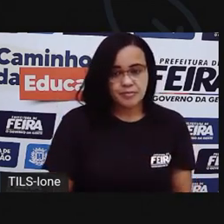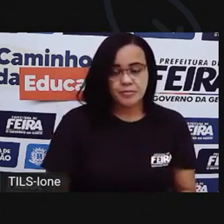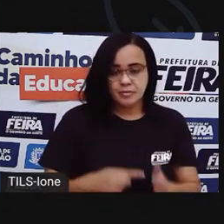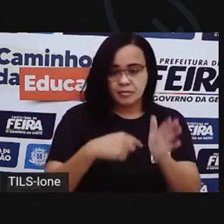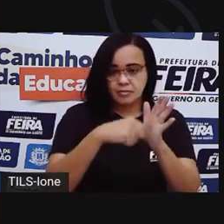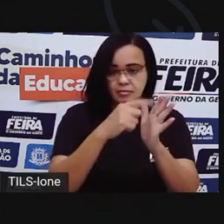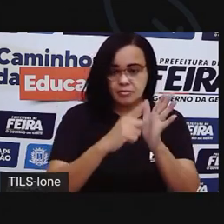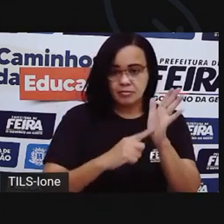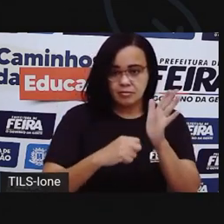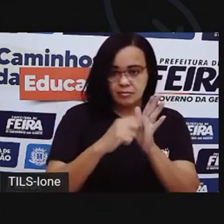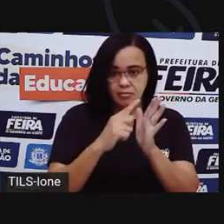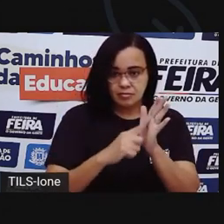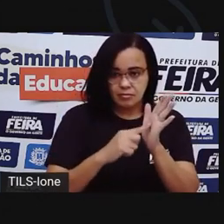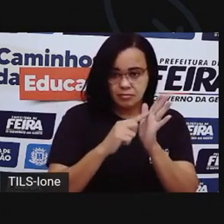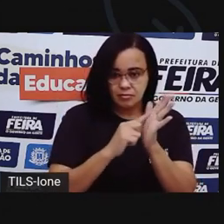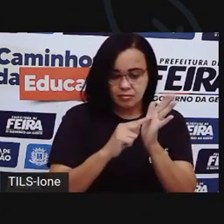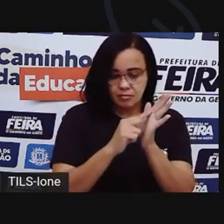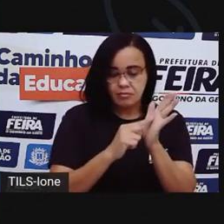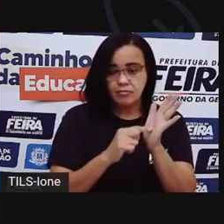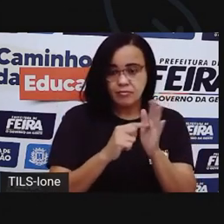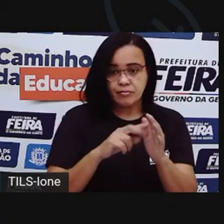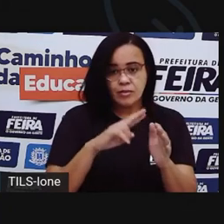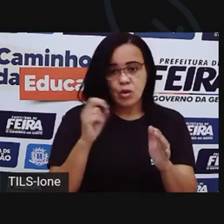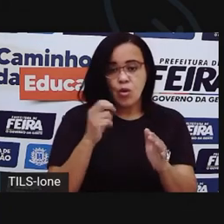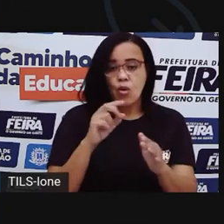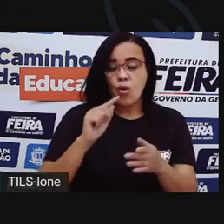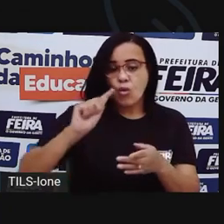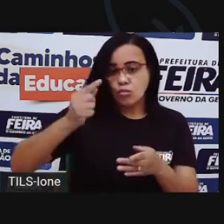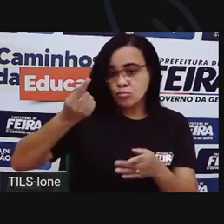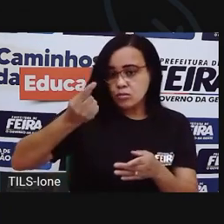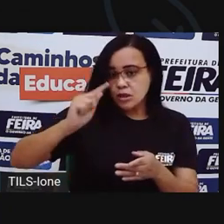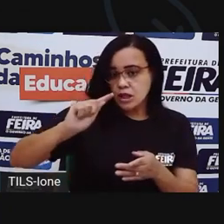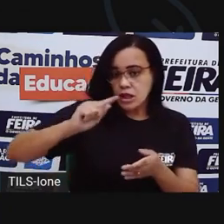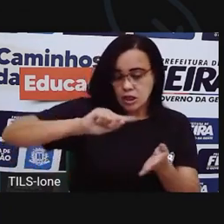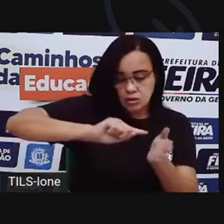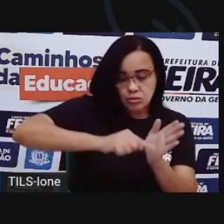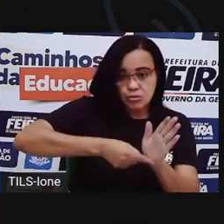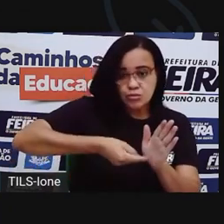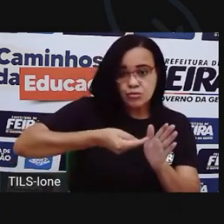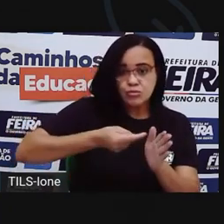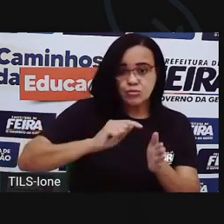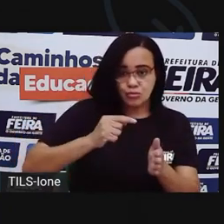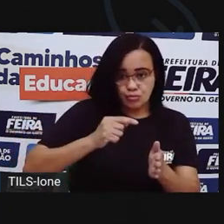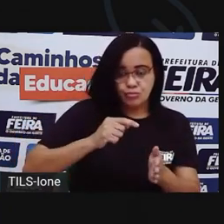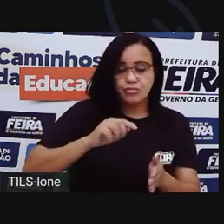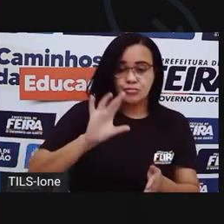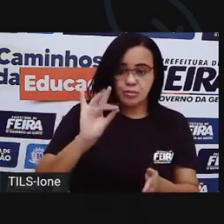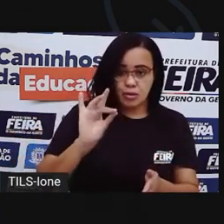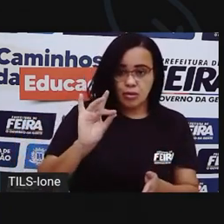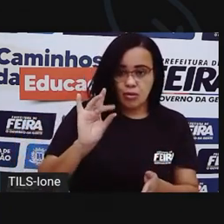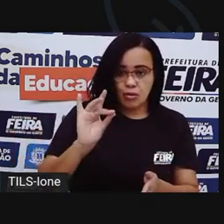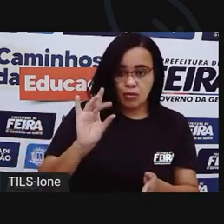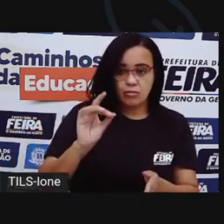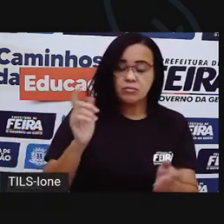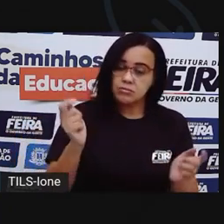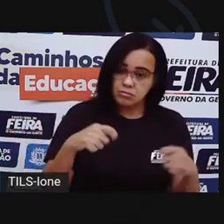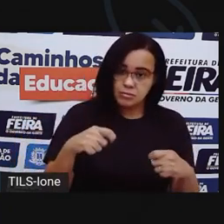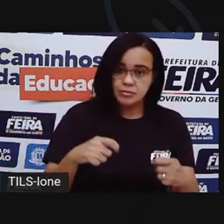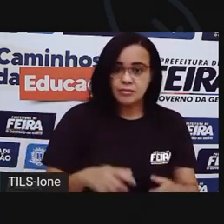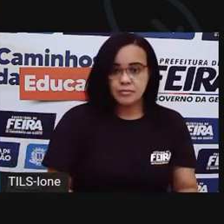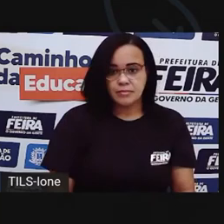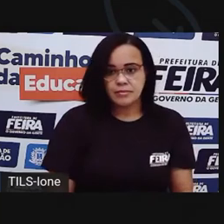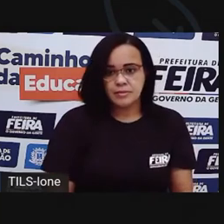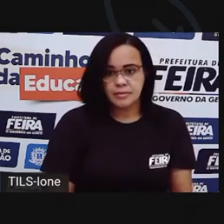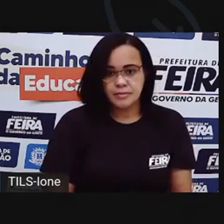né? Ou o próprio bico da cola ou o dedinho. Vejam aí como é que fica melhor para vocês. Então, aqui, ó.